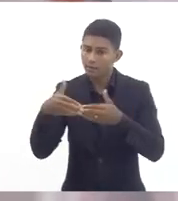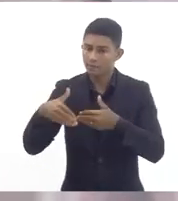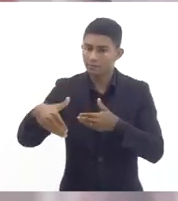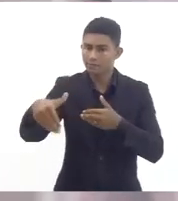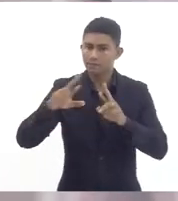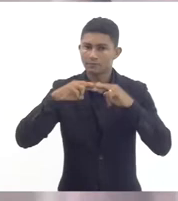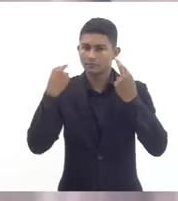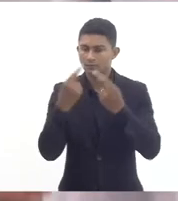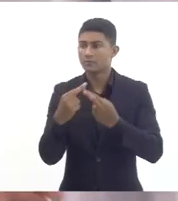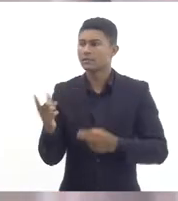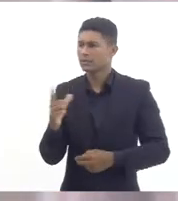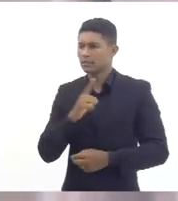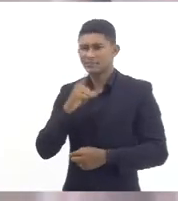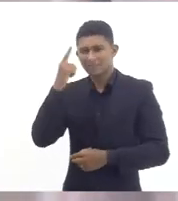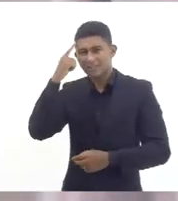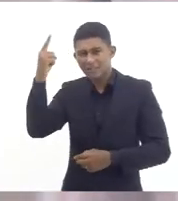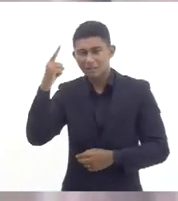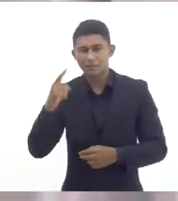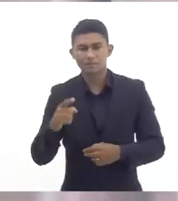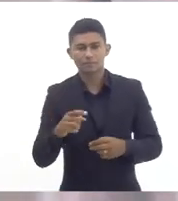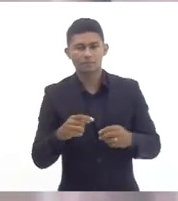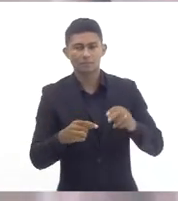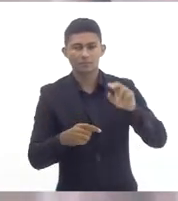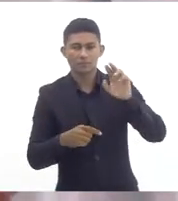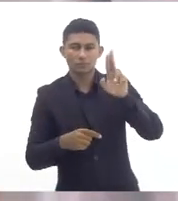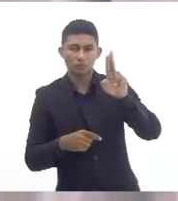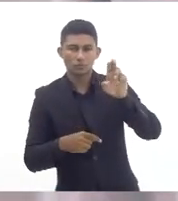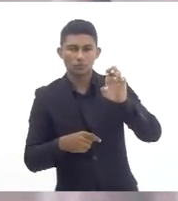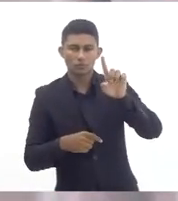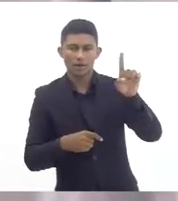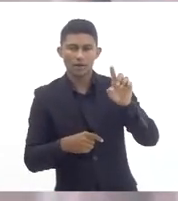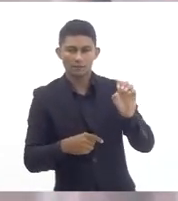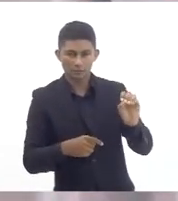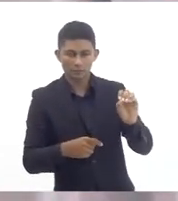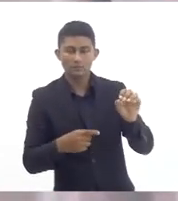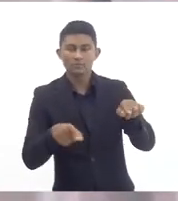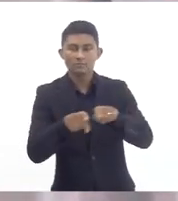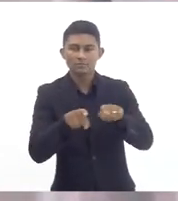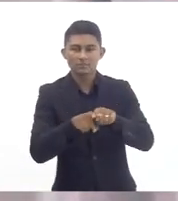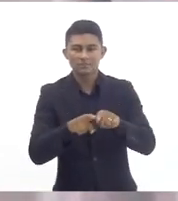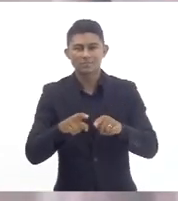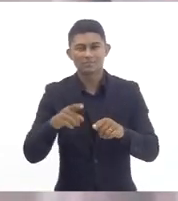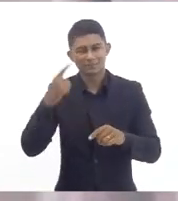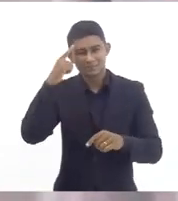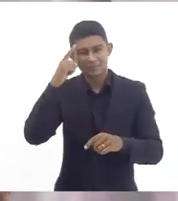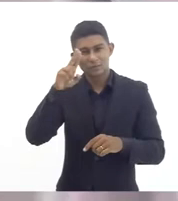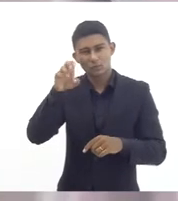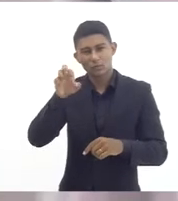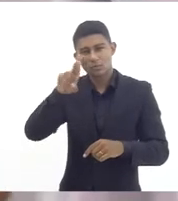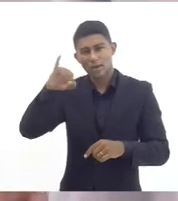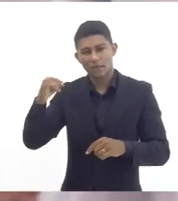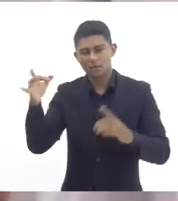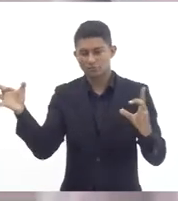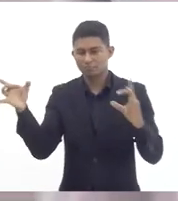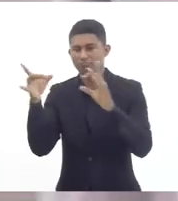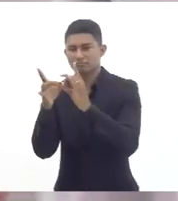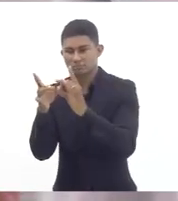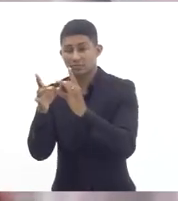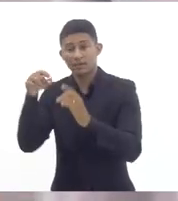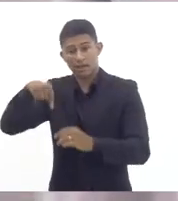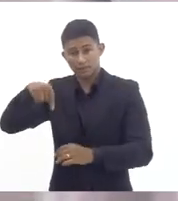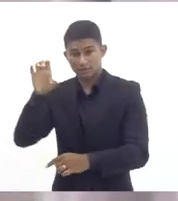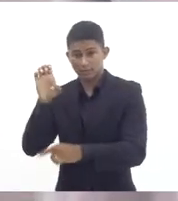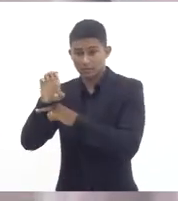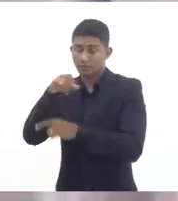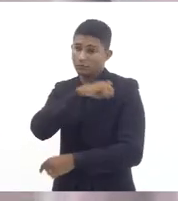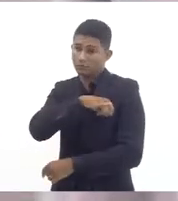vivenciou a incorporação da UESO pela UERJ ou seja estamos de alguma forma num processo de reorganização do ensino superior estadual no